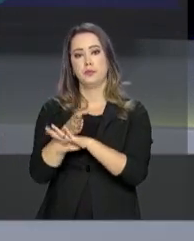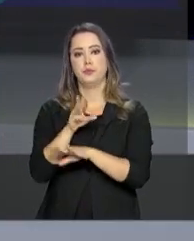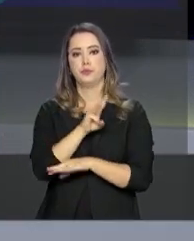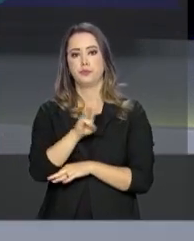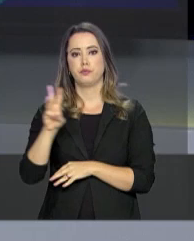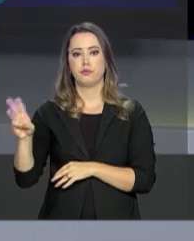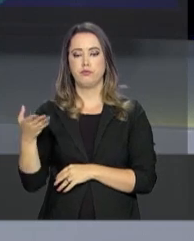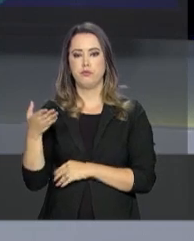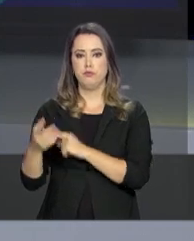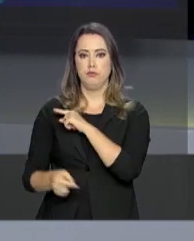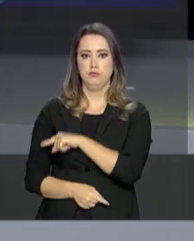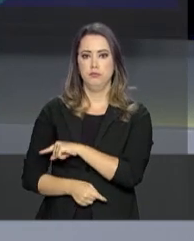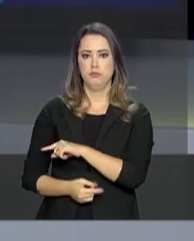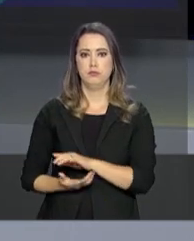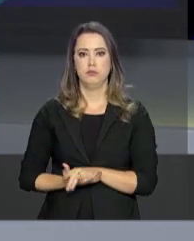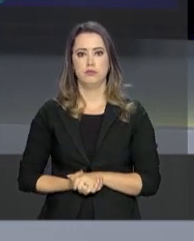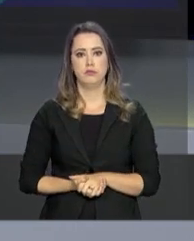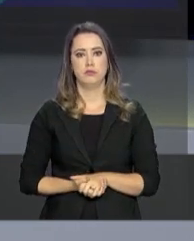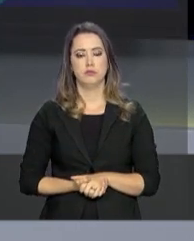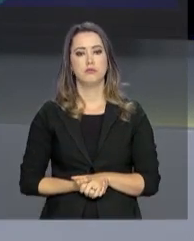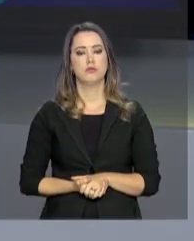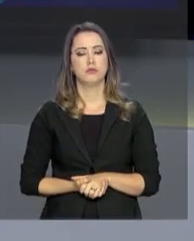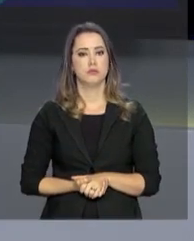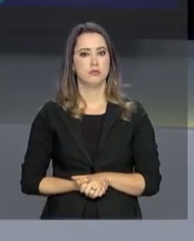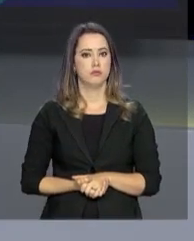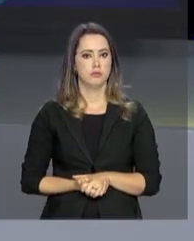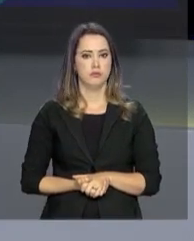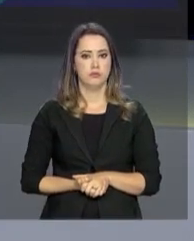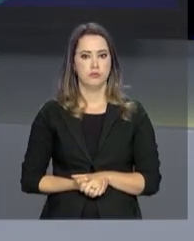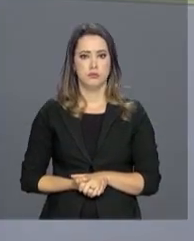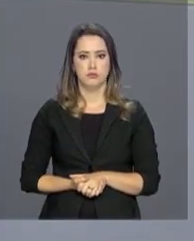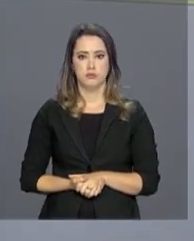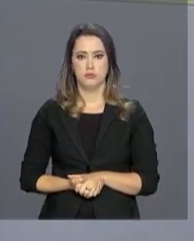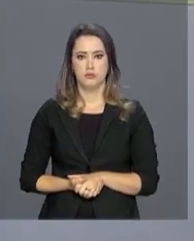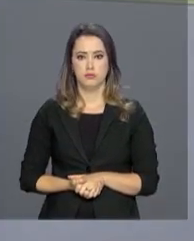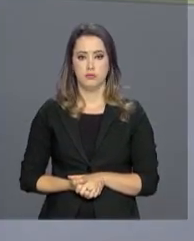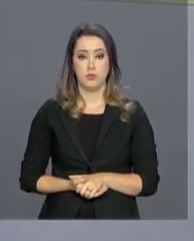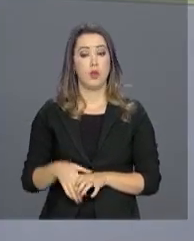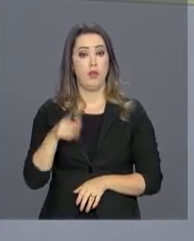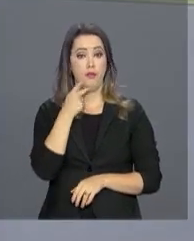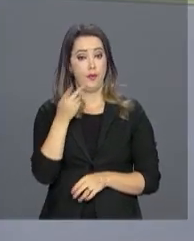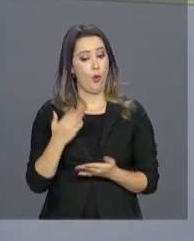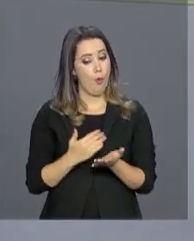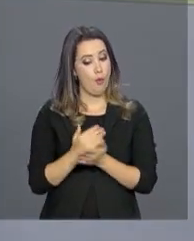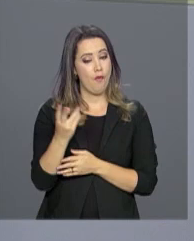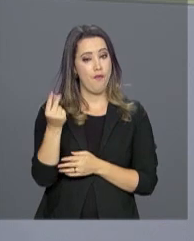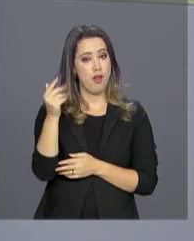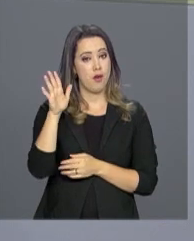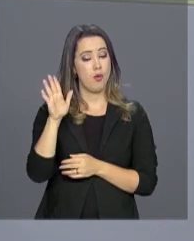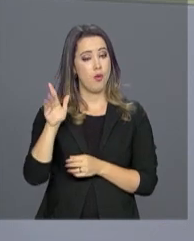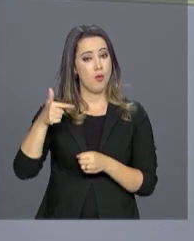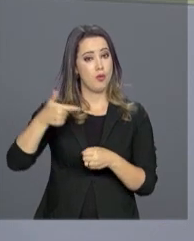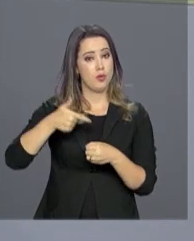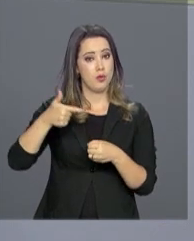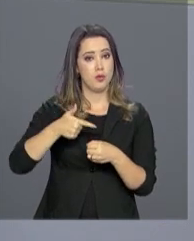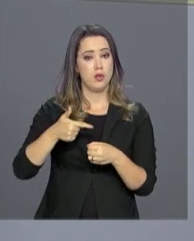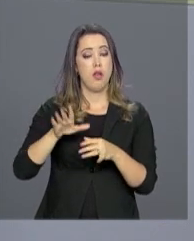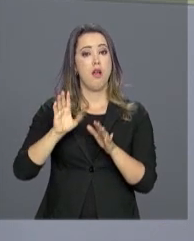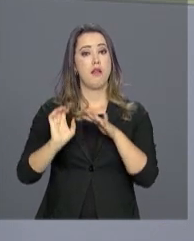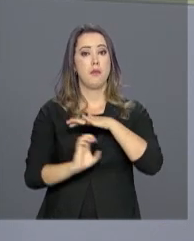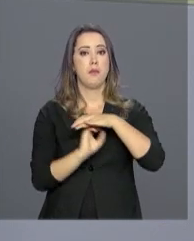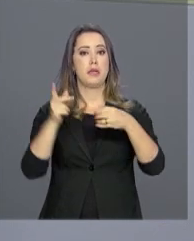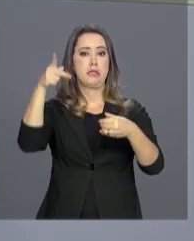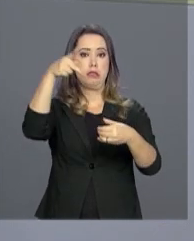basta entrar no site da ANP que aparece aí na sua tela. Ainda sobre o preço dos combustíveis, a Petrobras